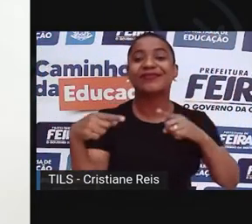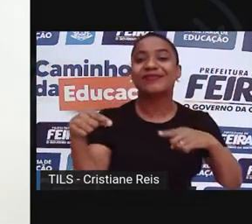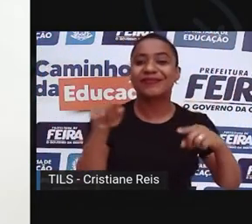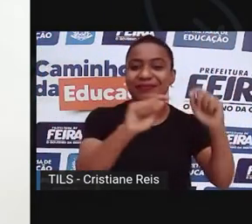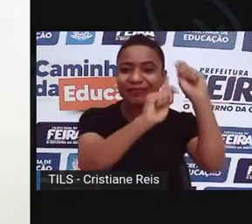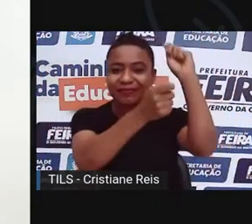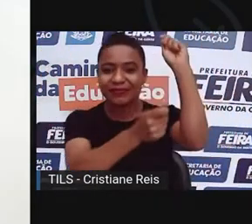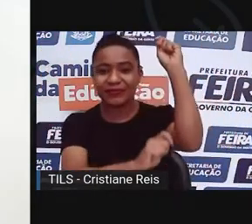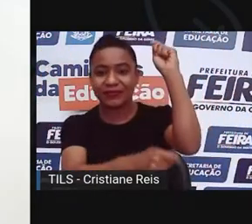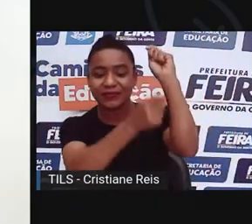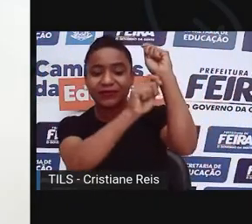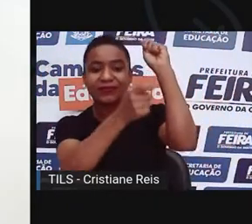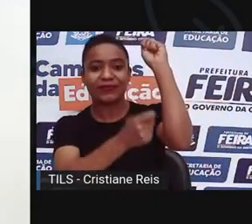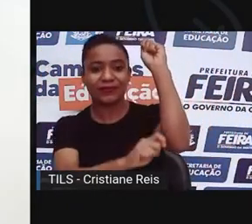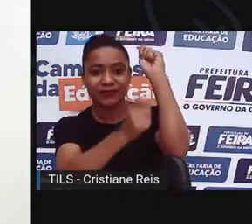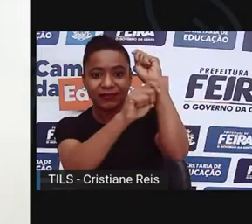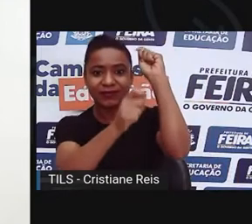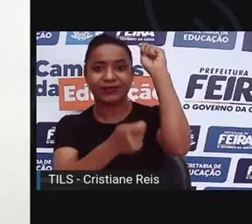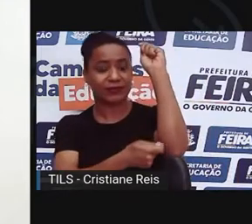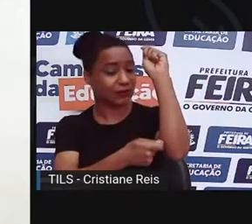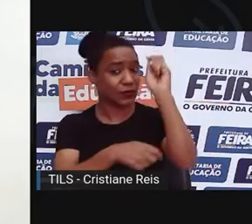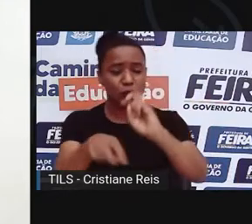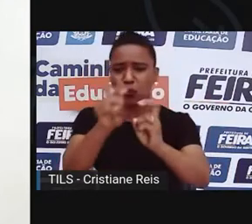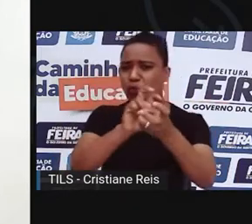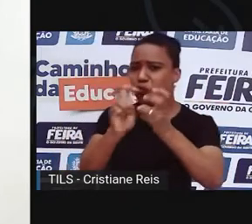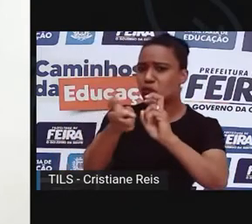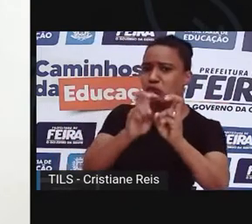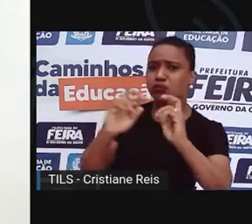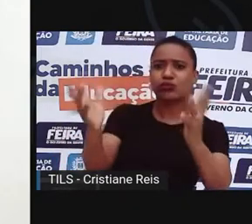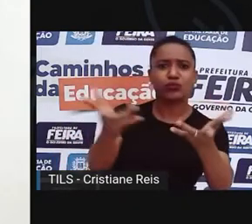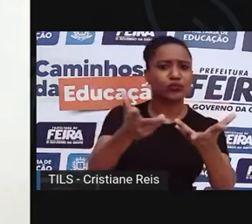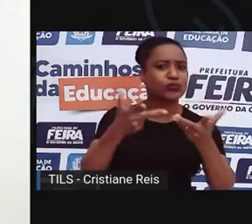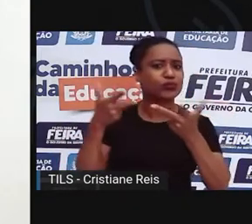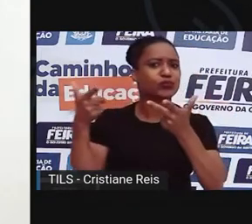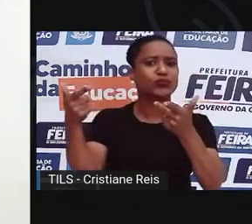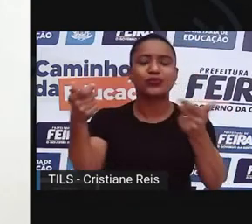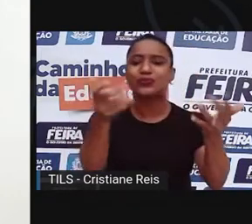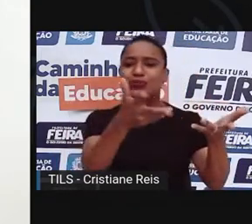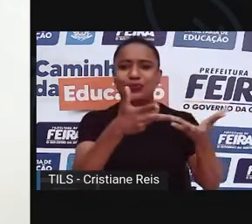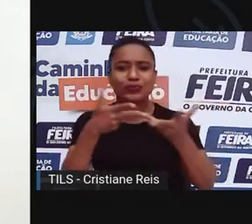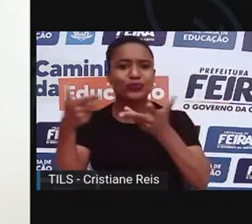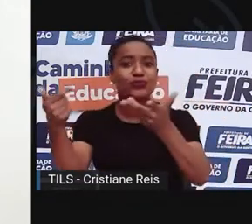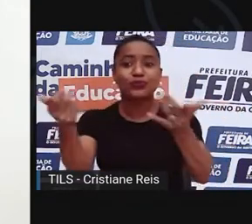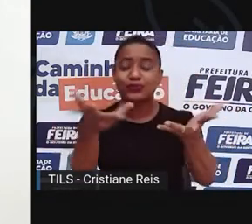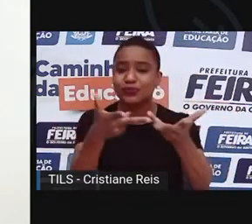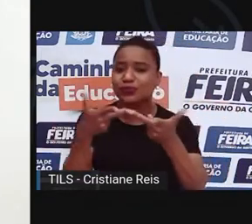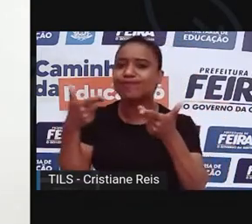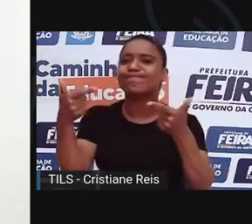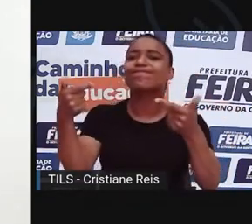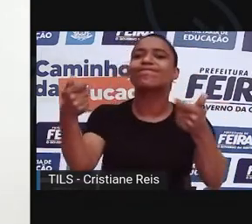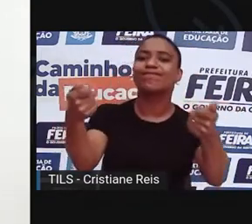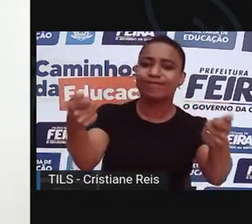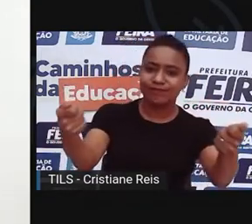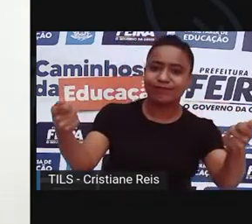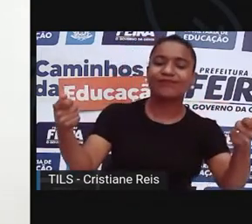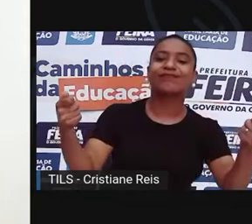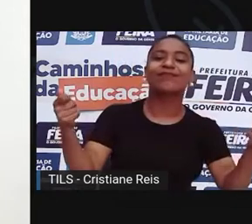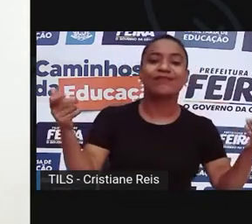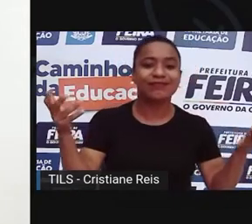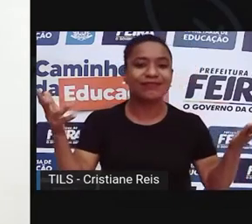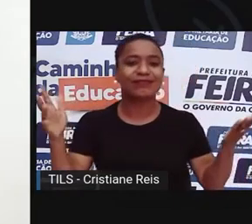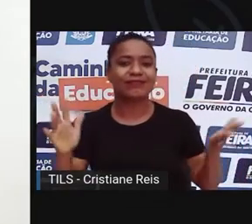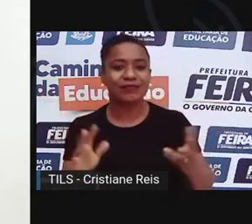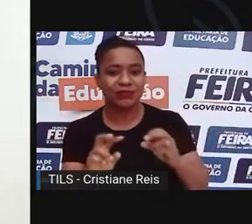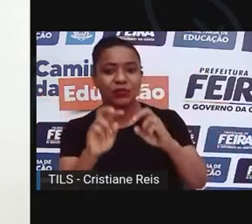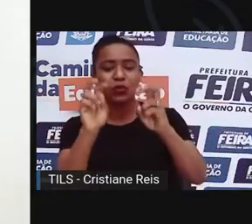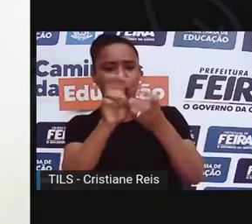Para ser bonca a capoeira Para ser bonca a capoeira Não precisa